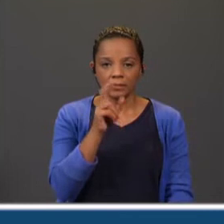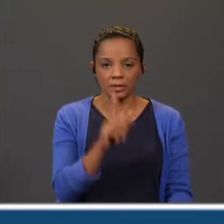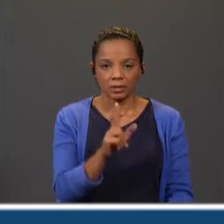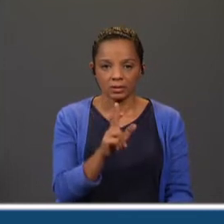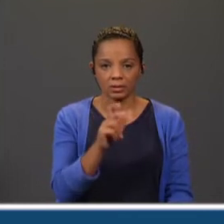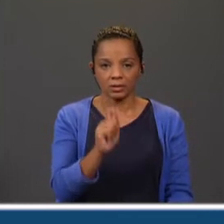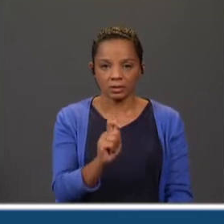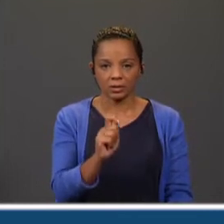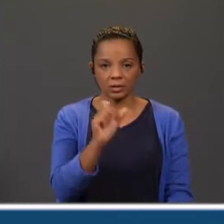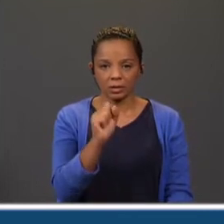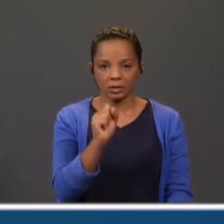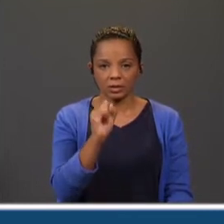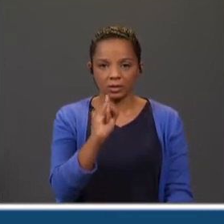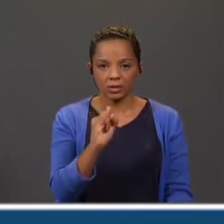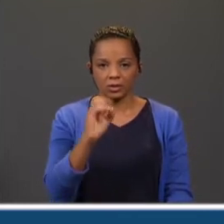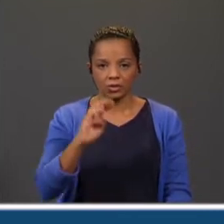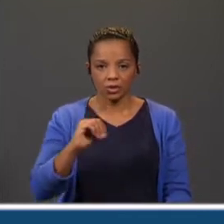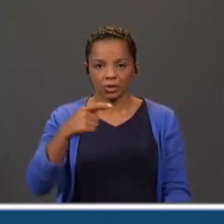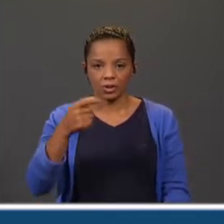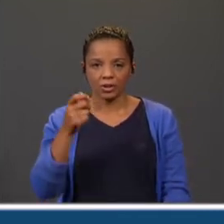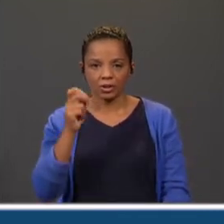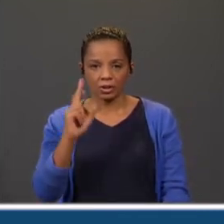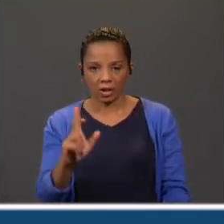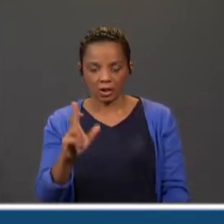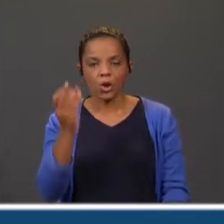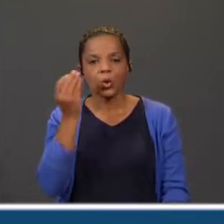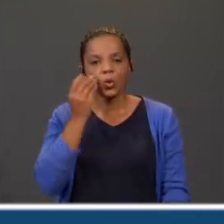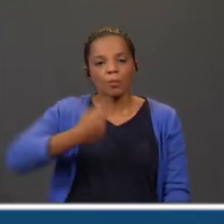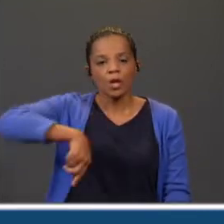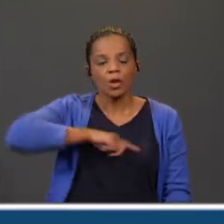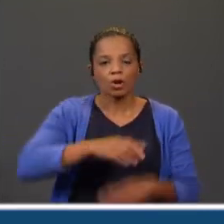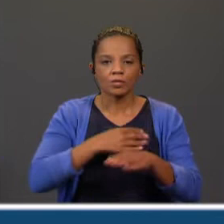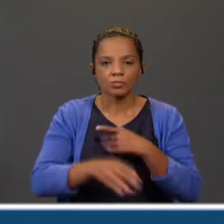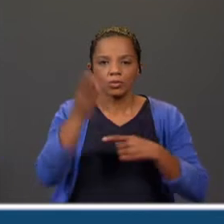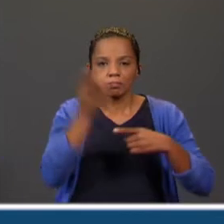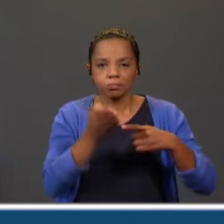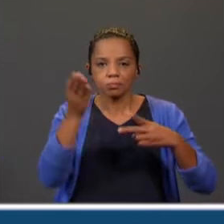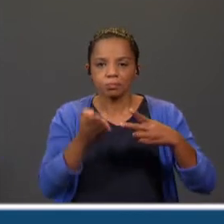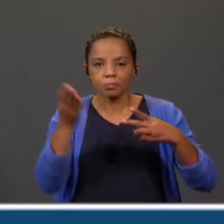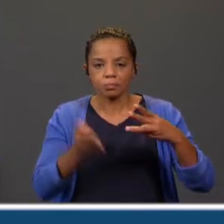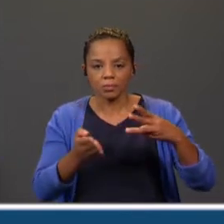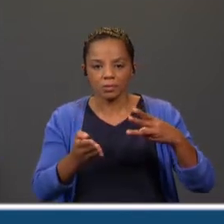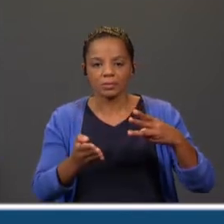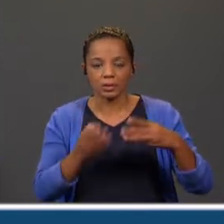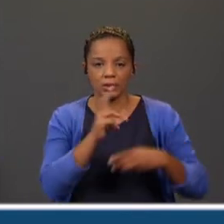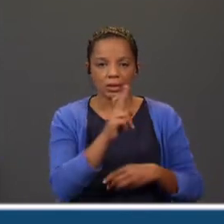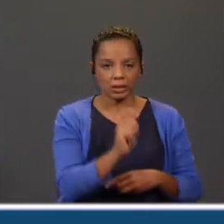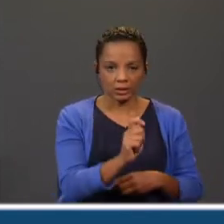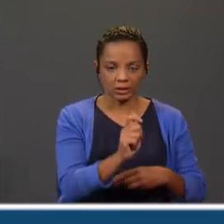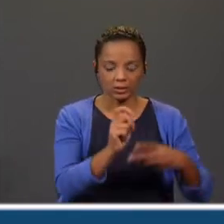era registar. E como é que nós iríamos fazer? iríamos re